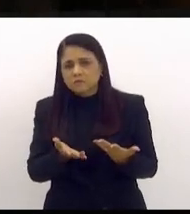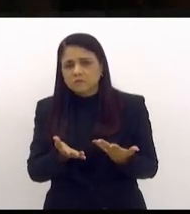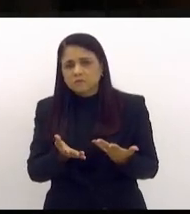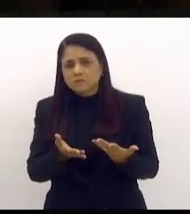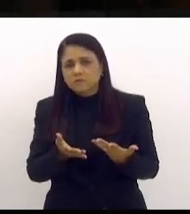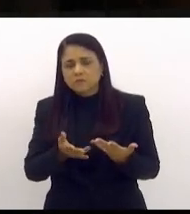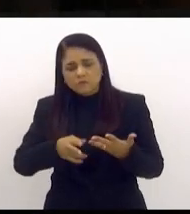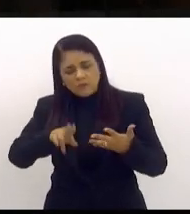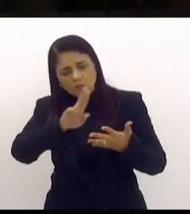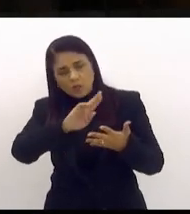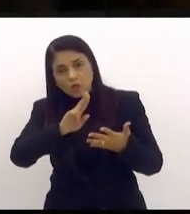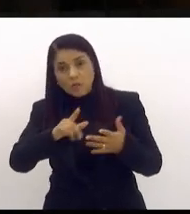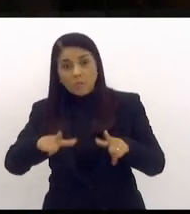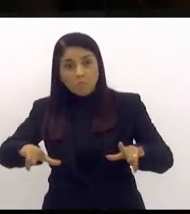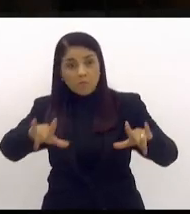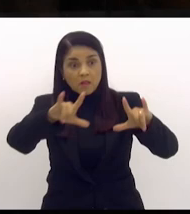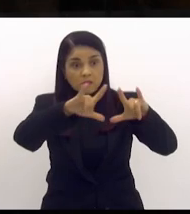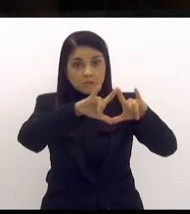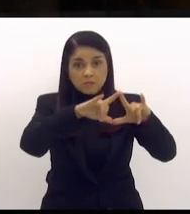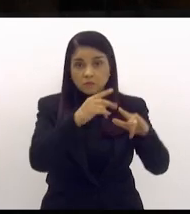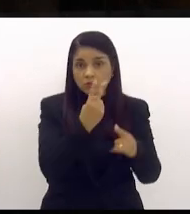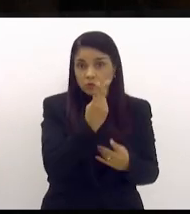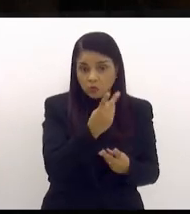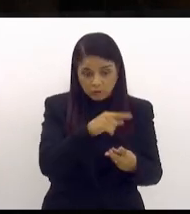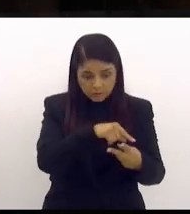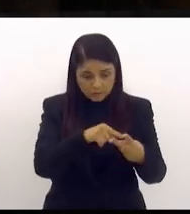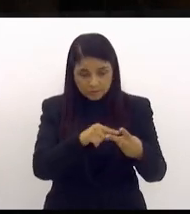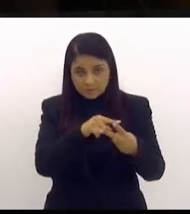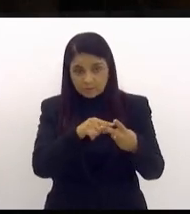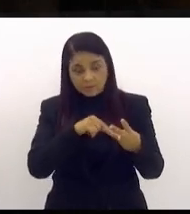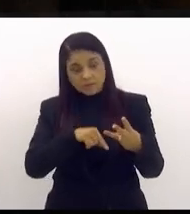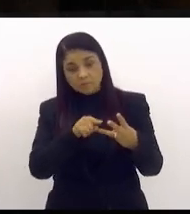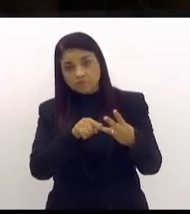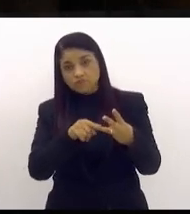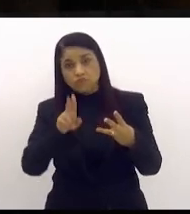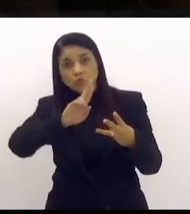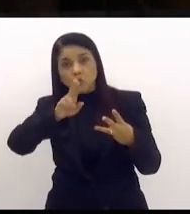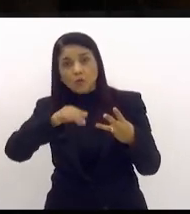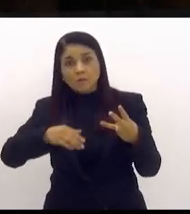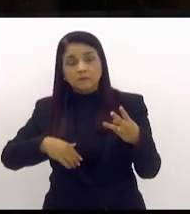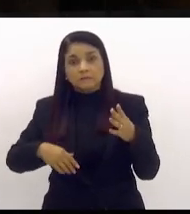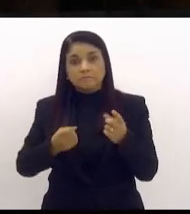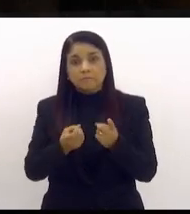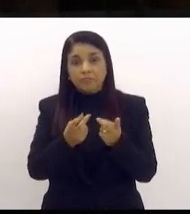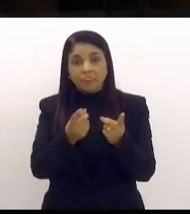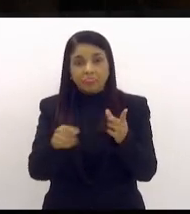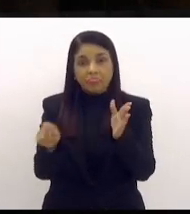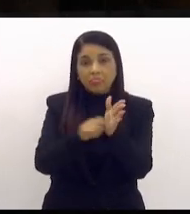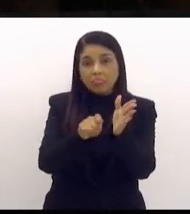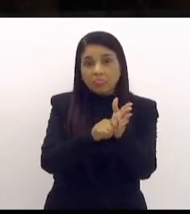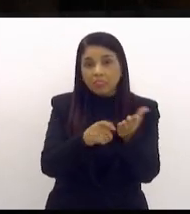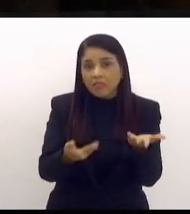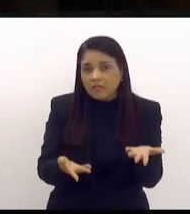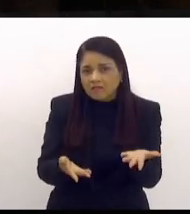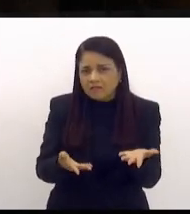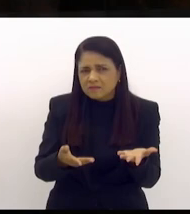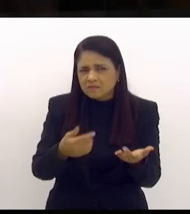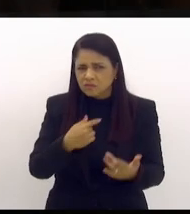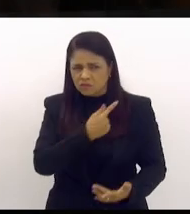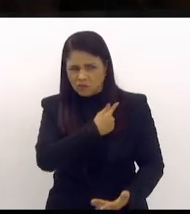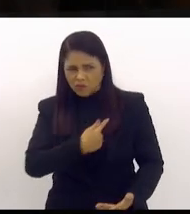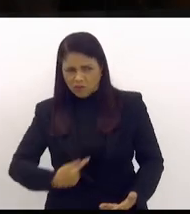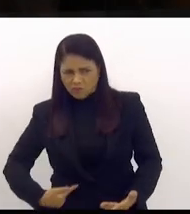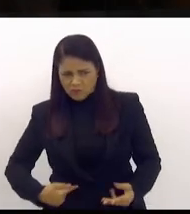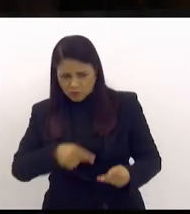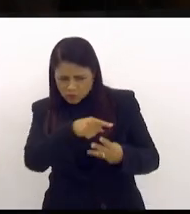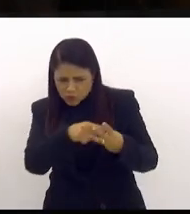Nomes de dois milicianos e nome de um narcotraficante. Aí eu me pergunto, será que o governador está dizendo que os